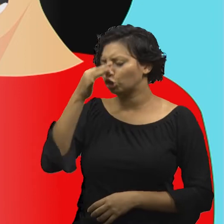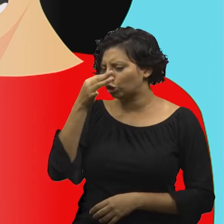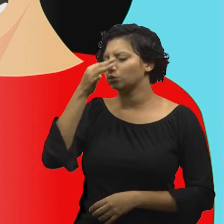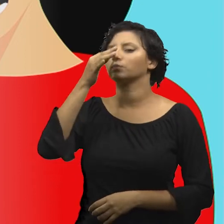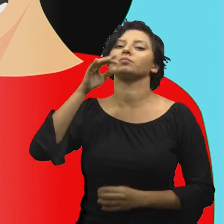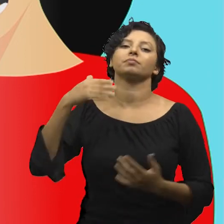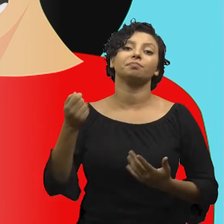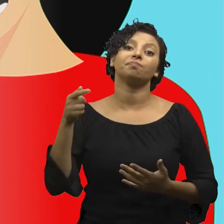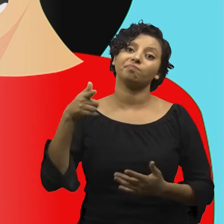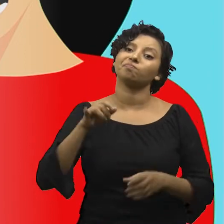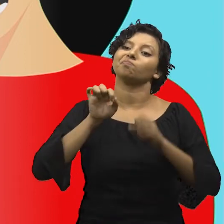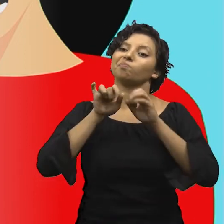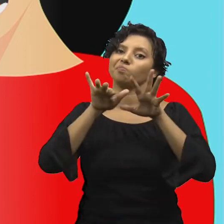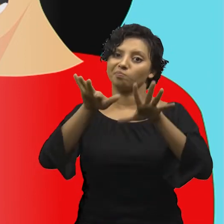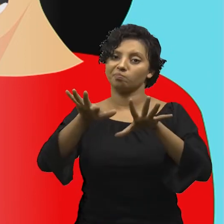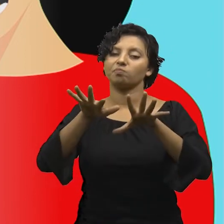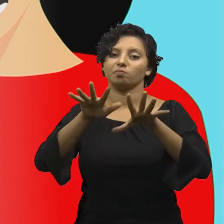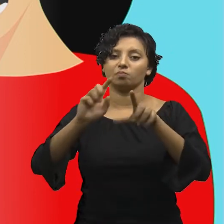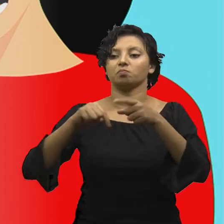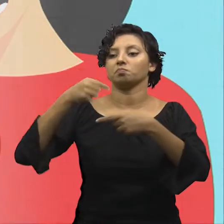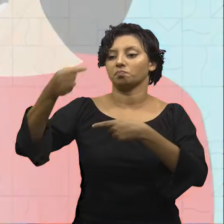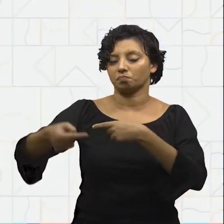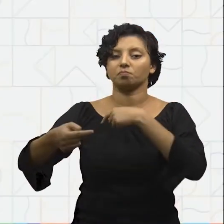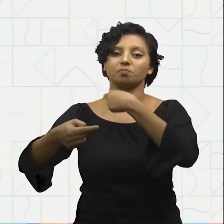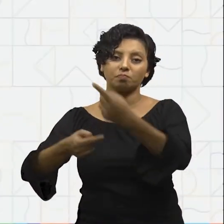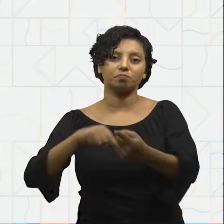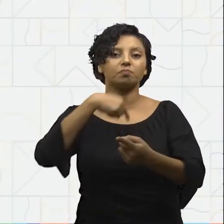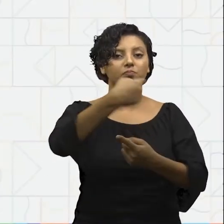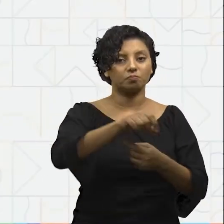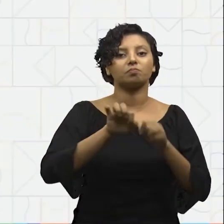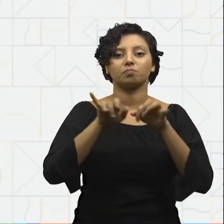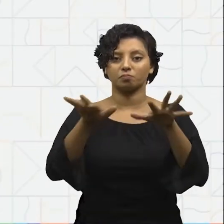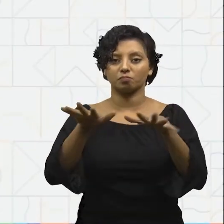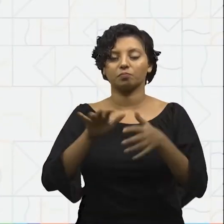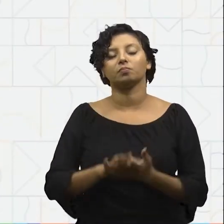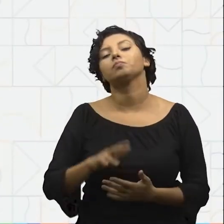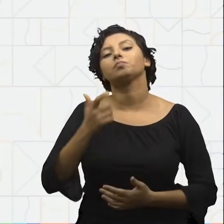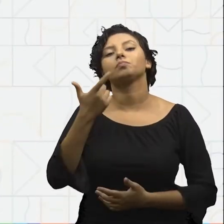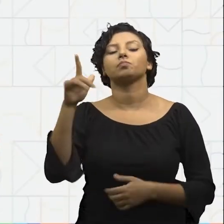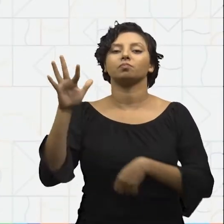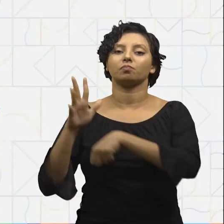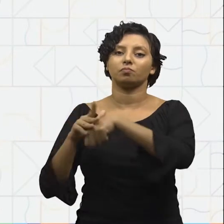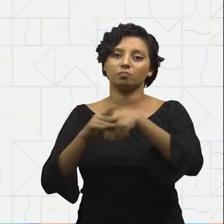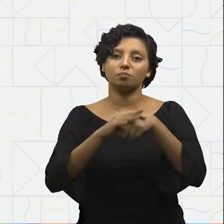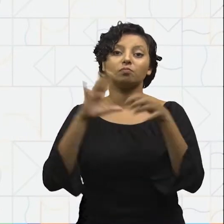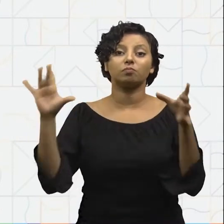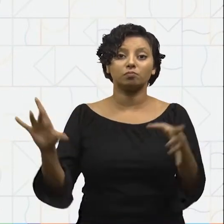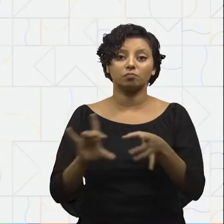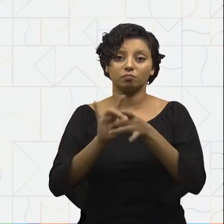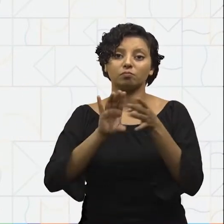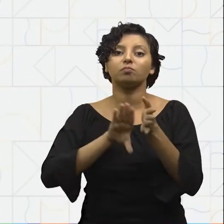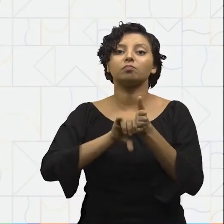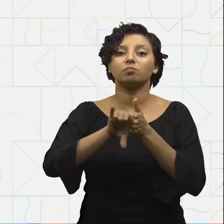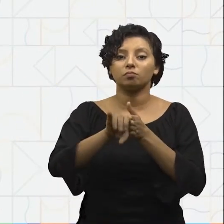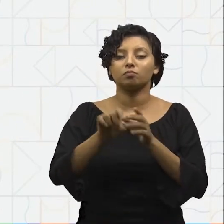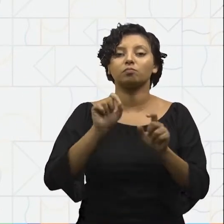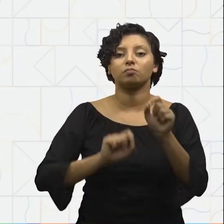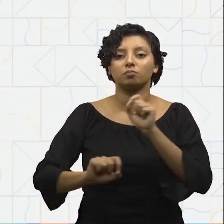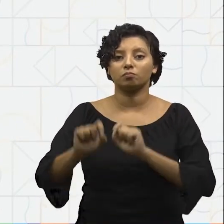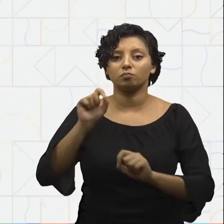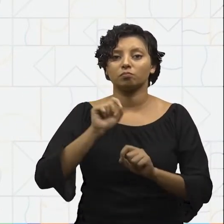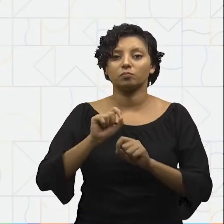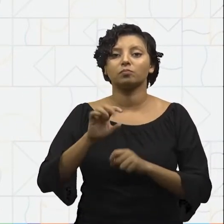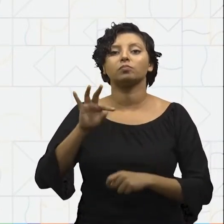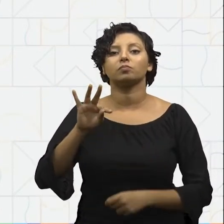é feita a transmissão da tuberculose à outra pessoa. Outras doenças que podem estar relacionadas a bactérias são Tétano,